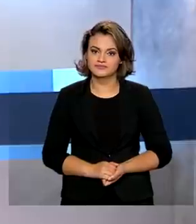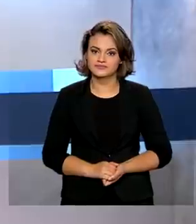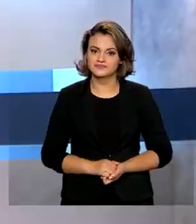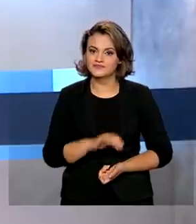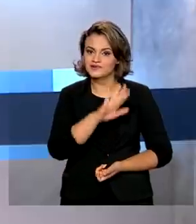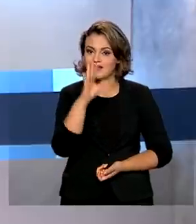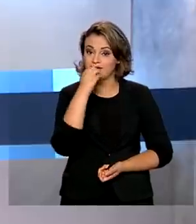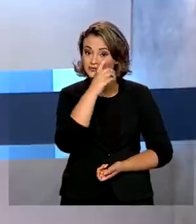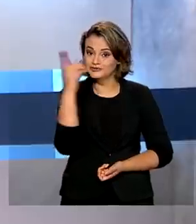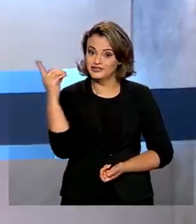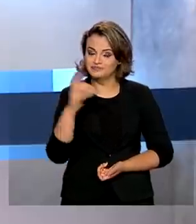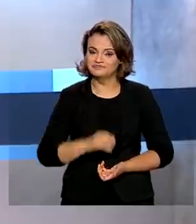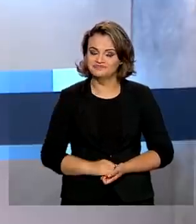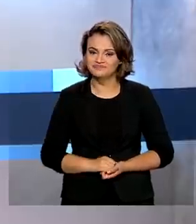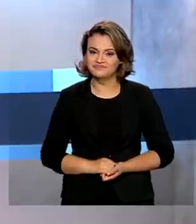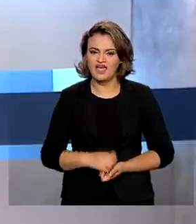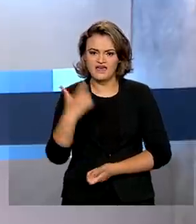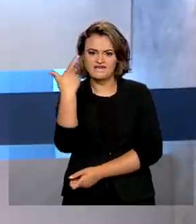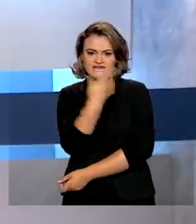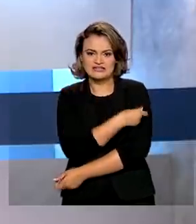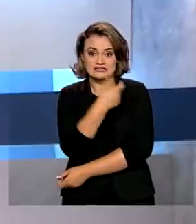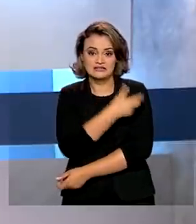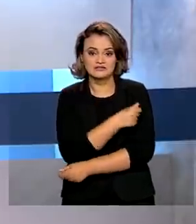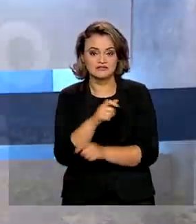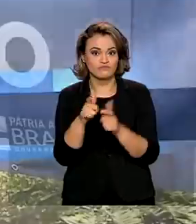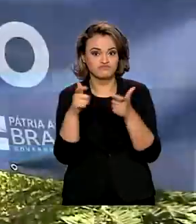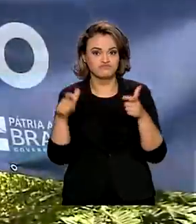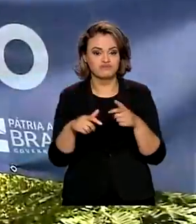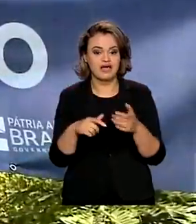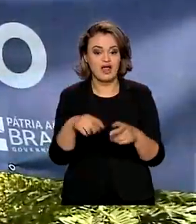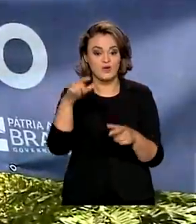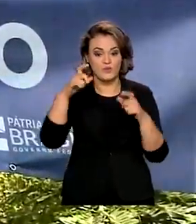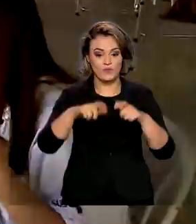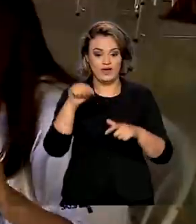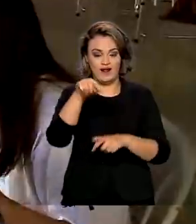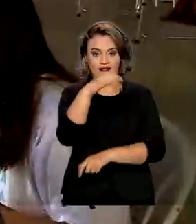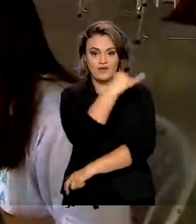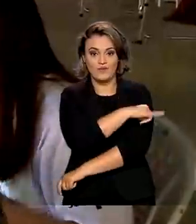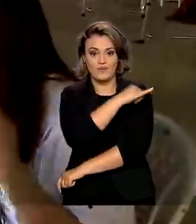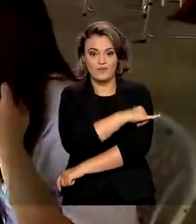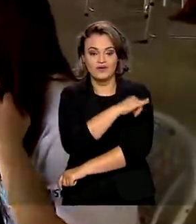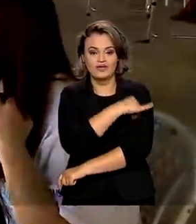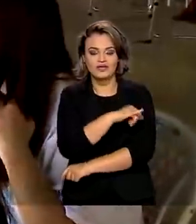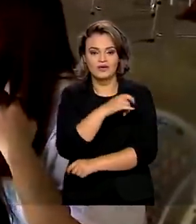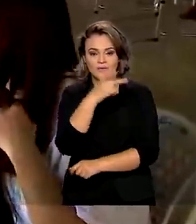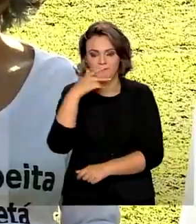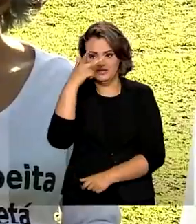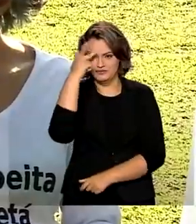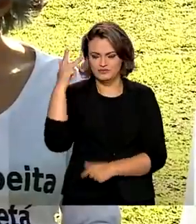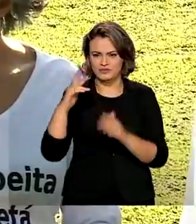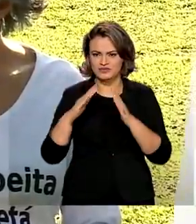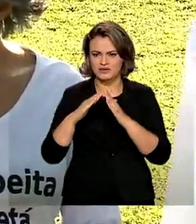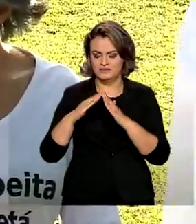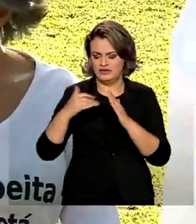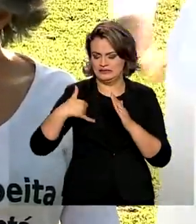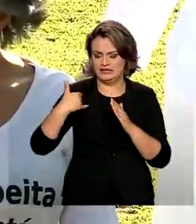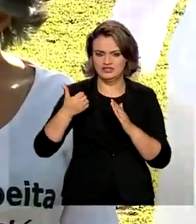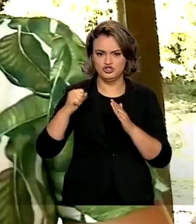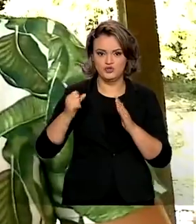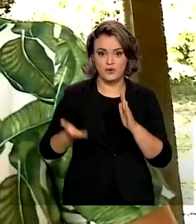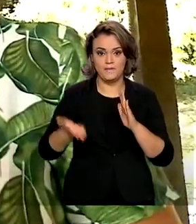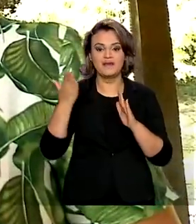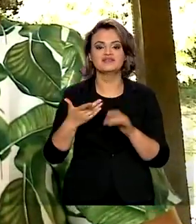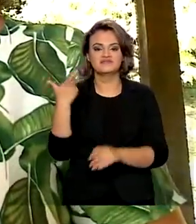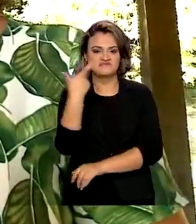Olá, bom dia! Vacinação em massa. Na ilha de Paquetá, no Rio de Janeiro, todos os moradores com mais de 18